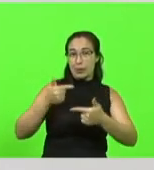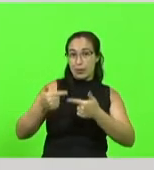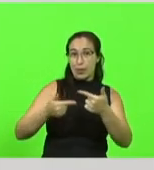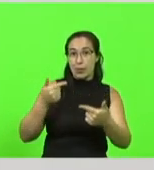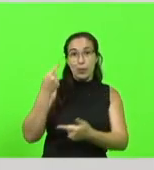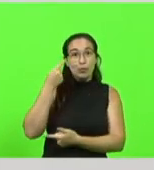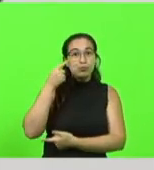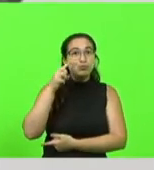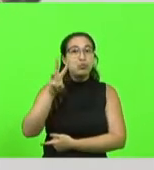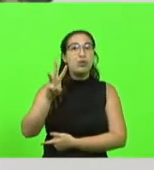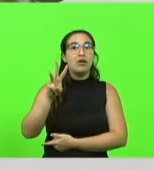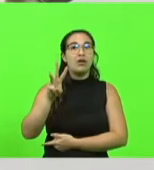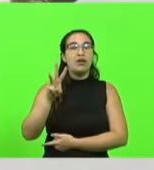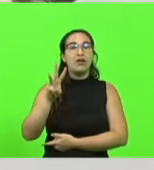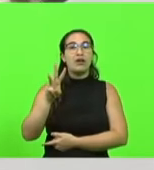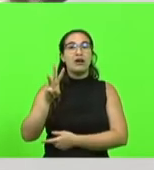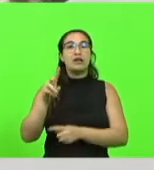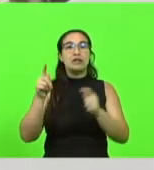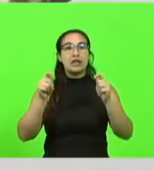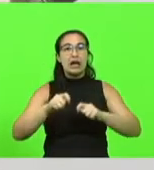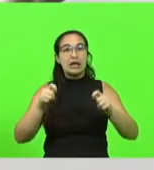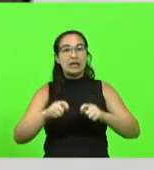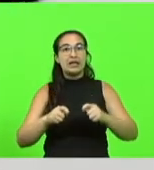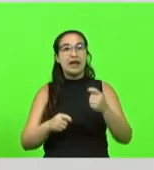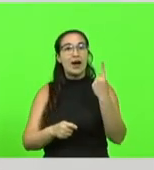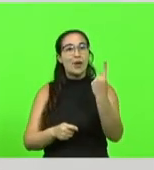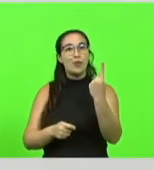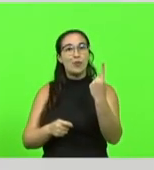dias ganha um de diminuição de pena